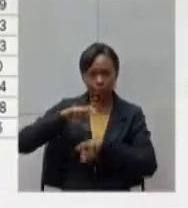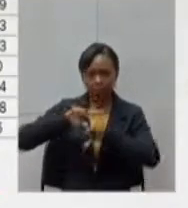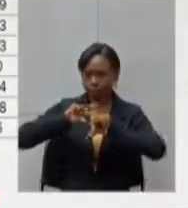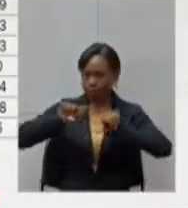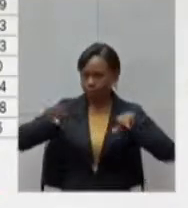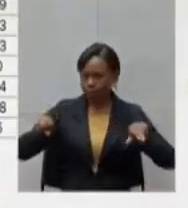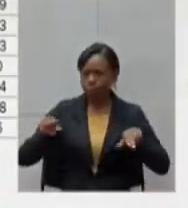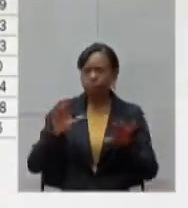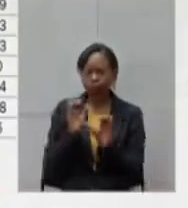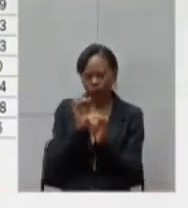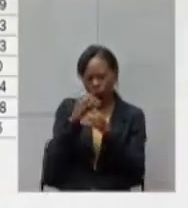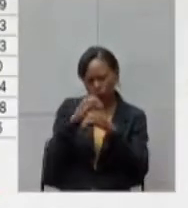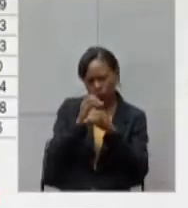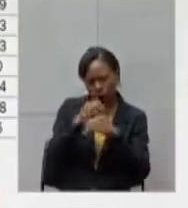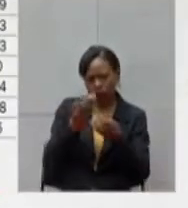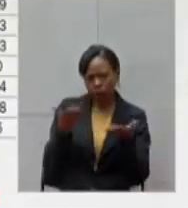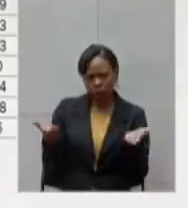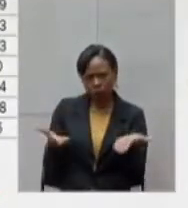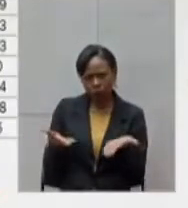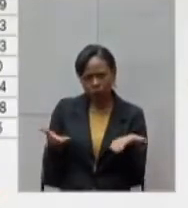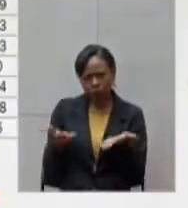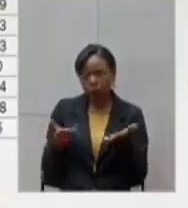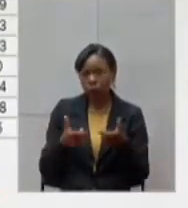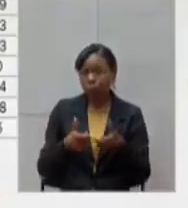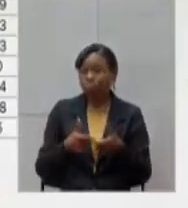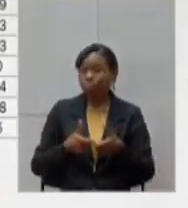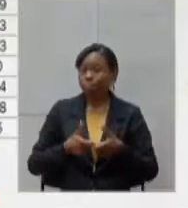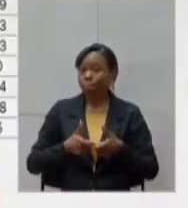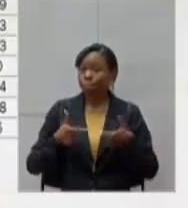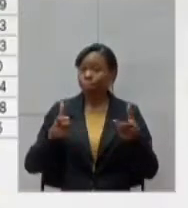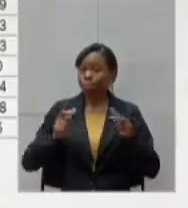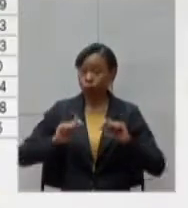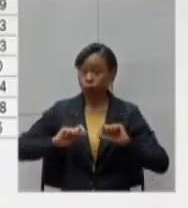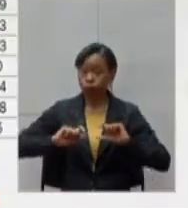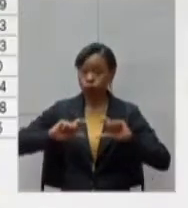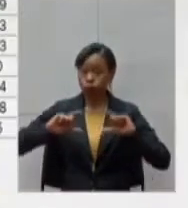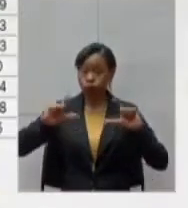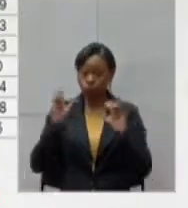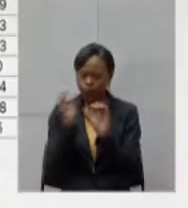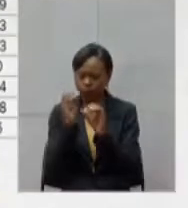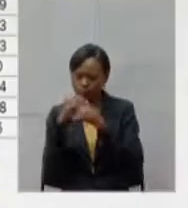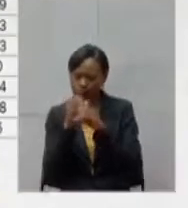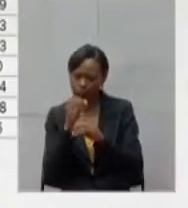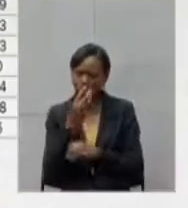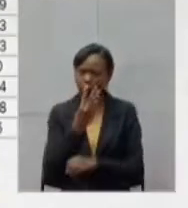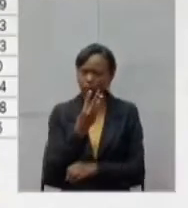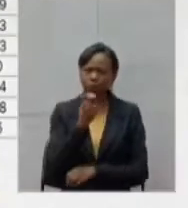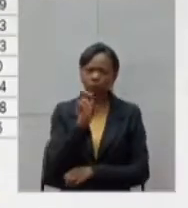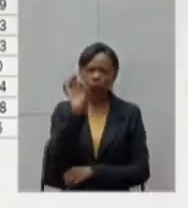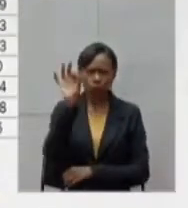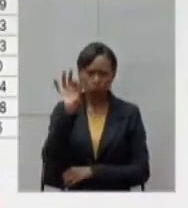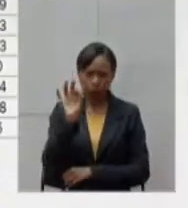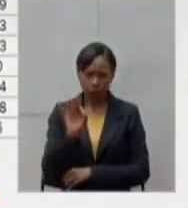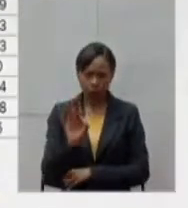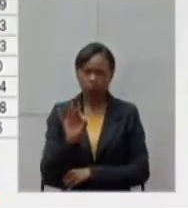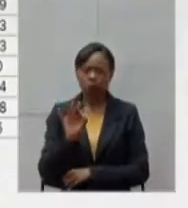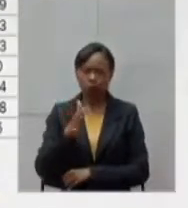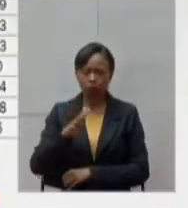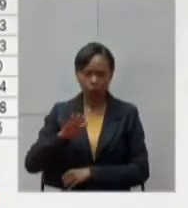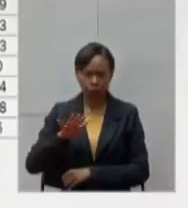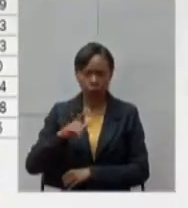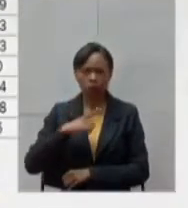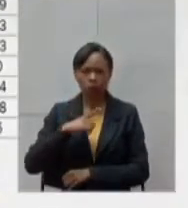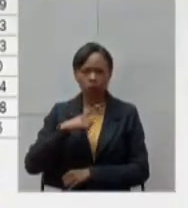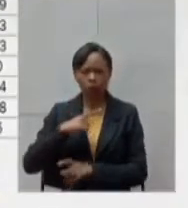dos exames hoje tem aumentado, ela na média está em torno de 35%. O que é significa a